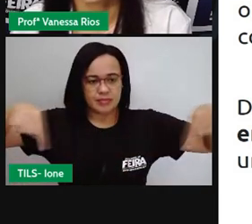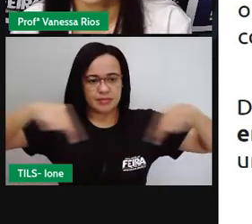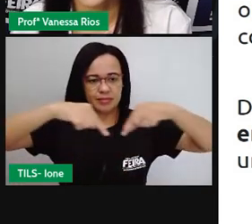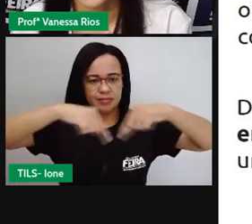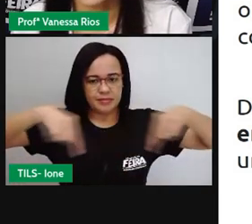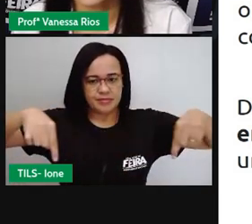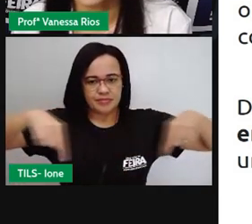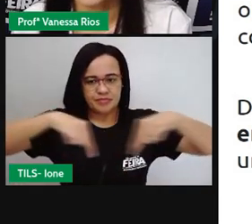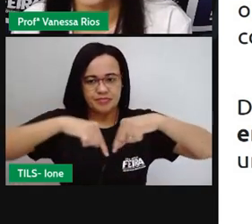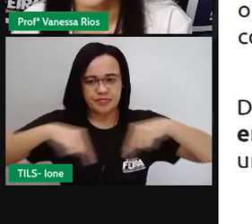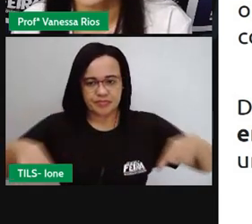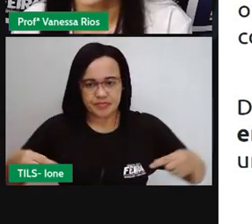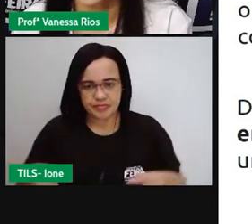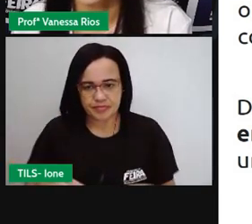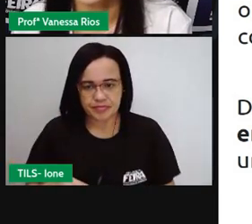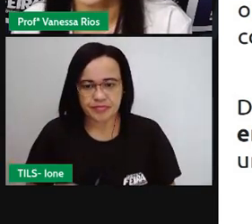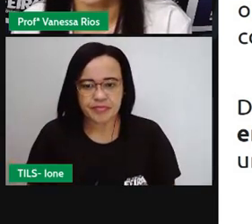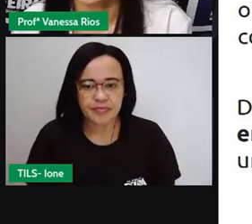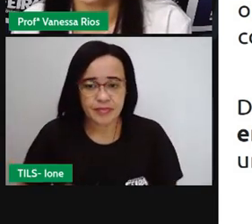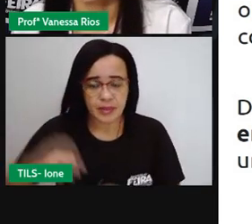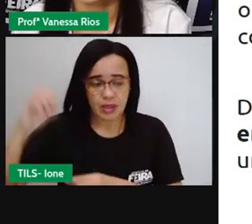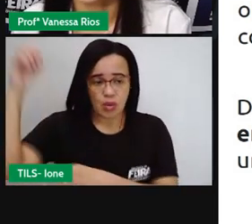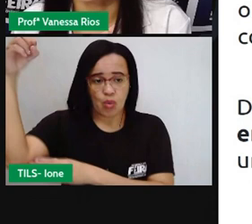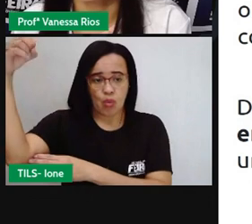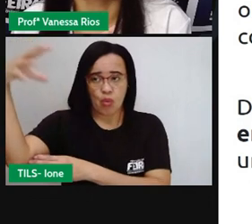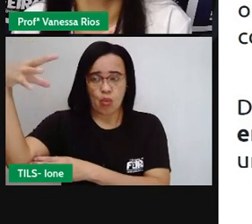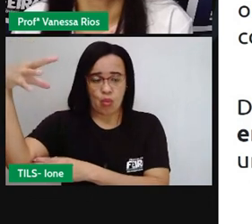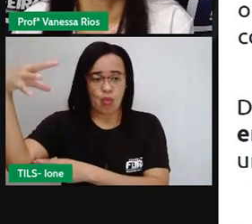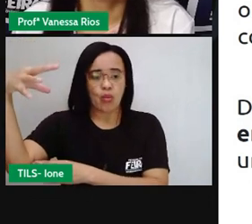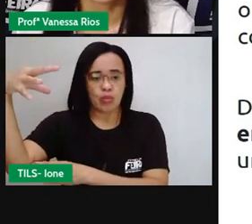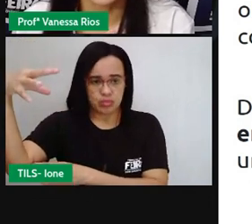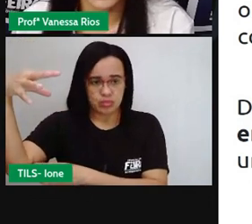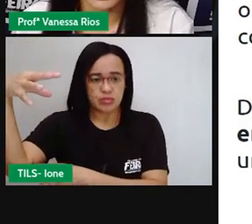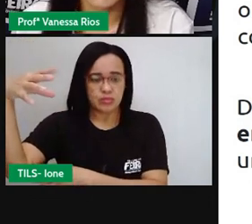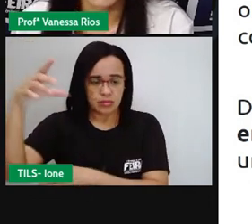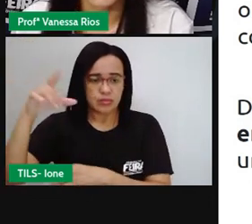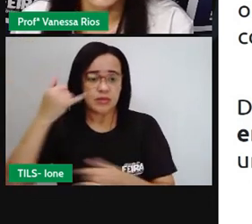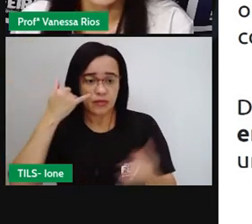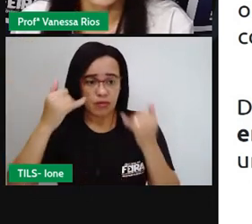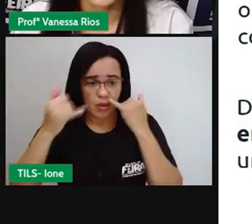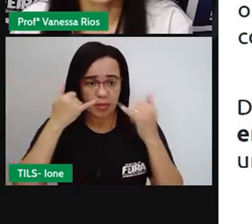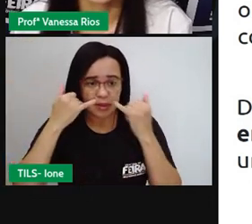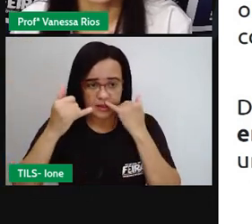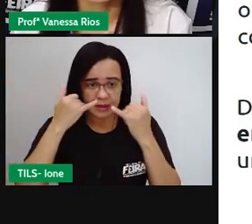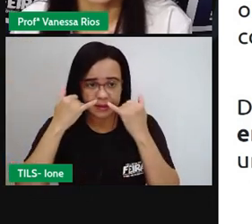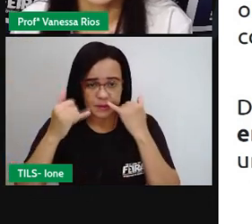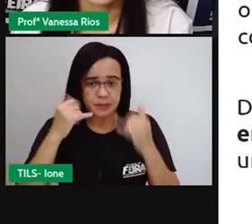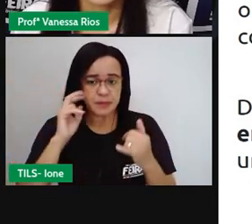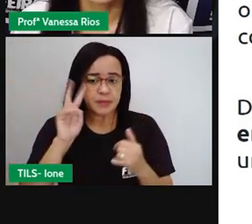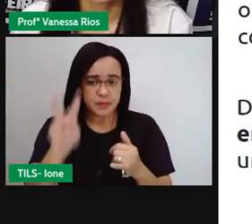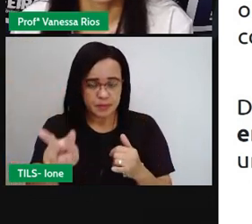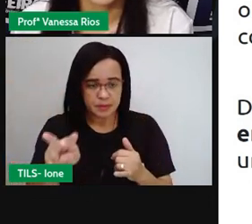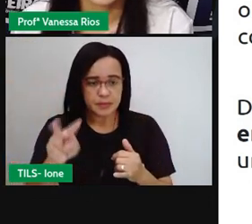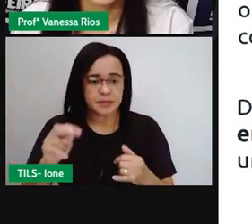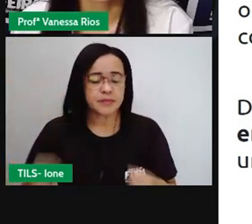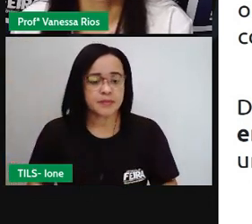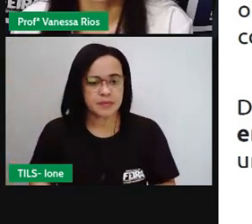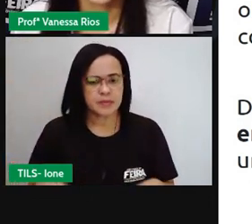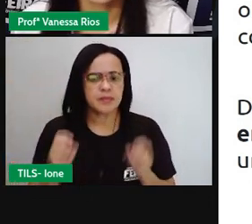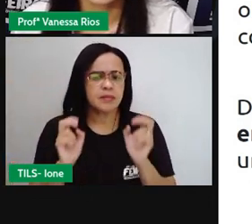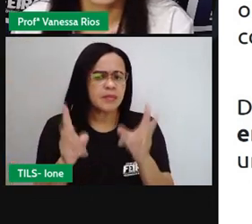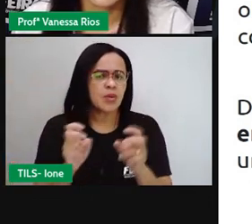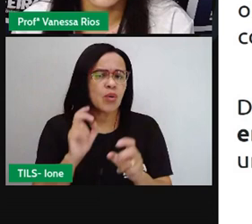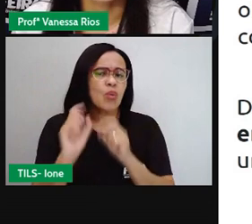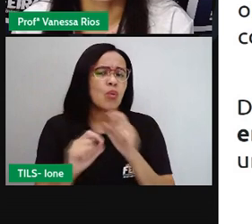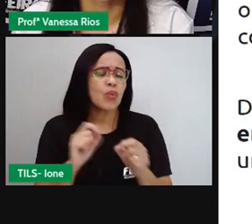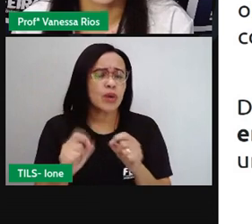nas luminárias também, a gente observa aí a formação de um ângulo. Então, perceberam aí, não é? As